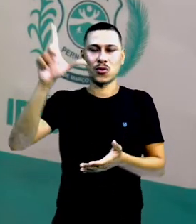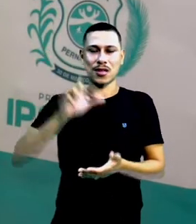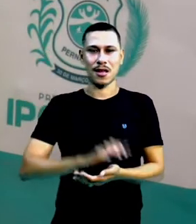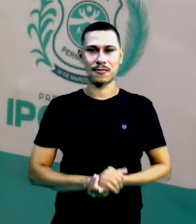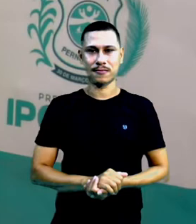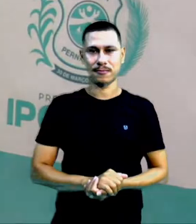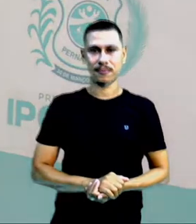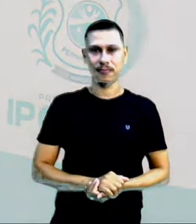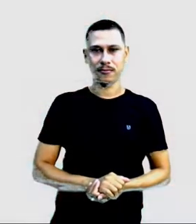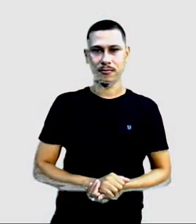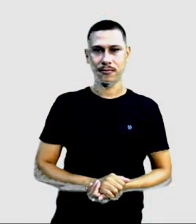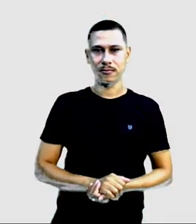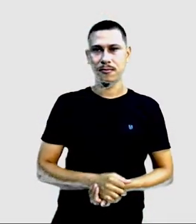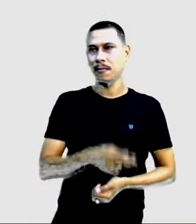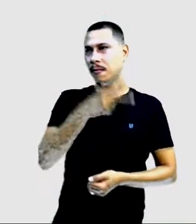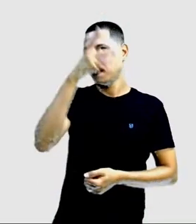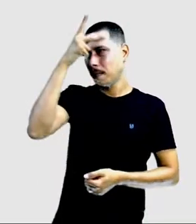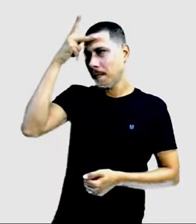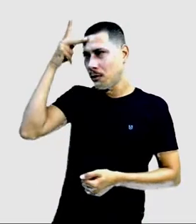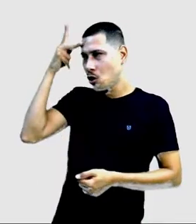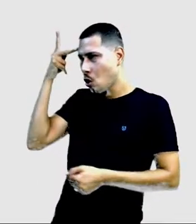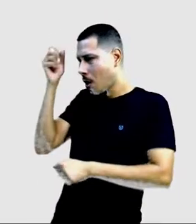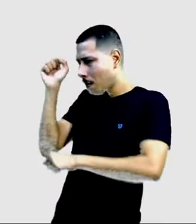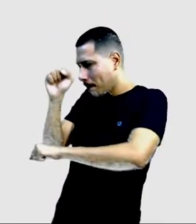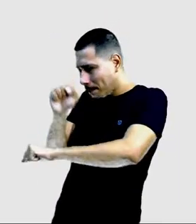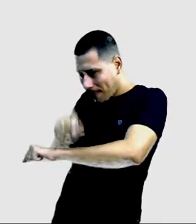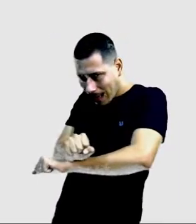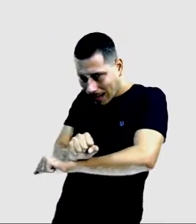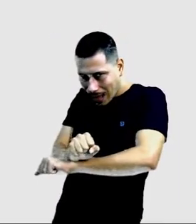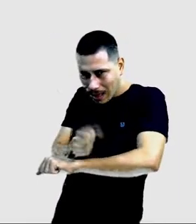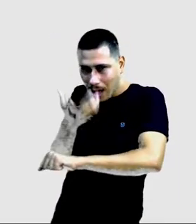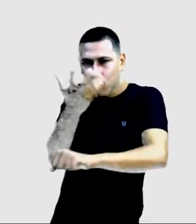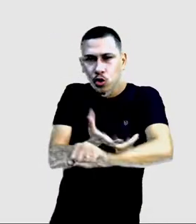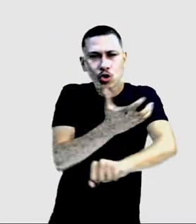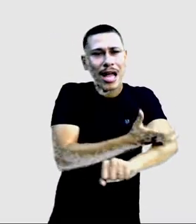Quem fica parada sentada no jardim? Hum?